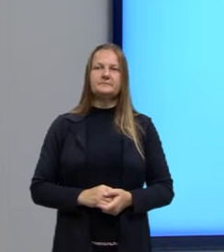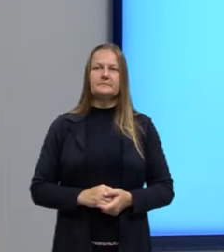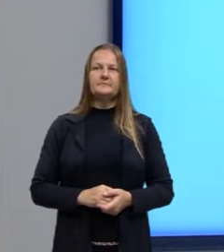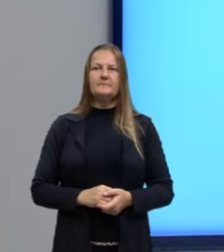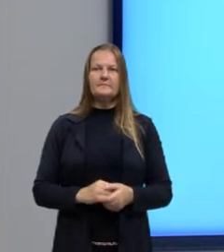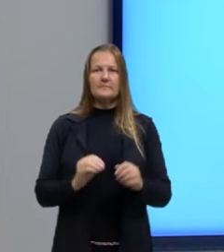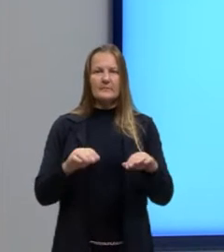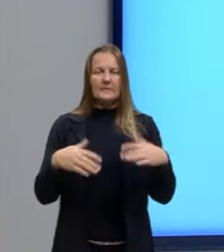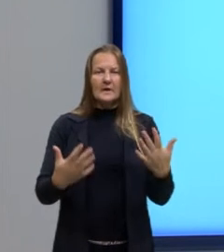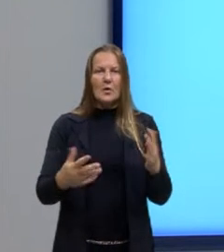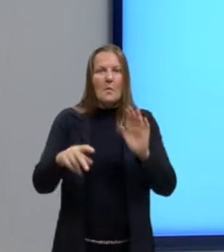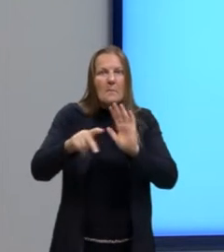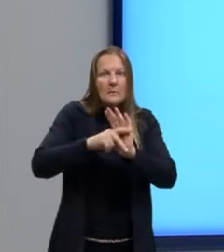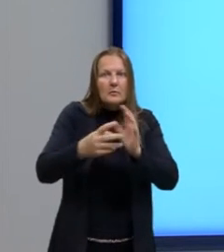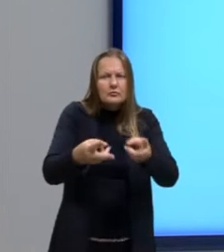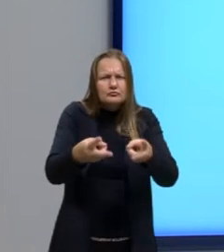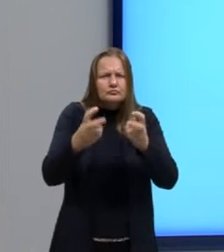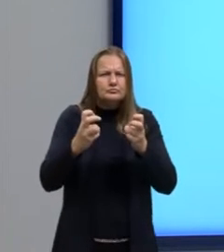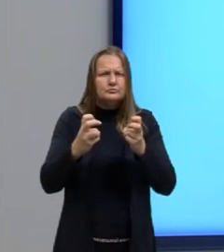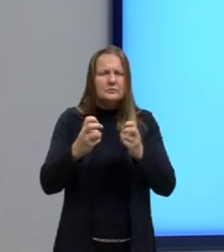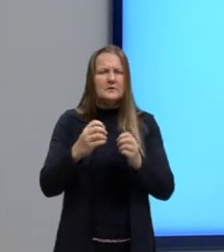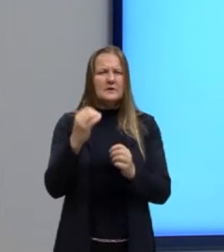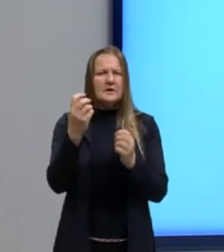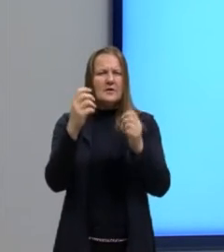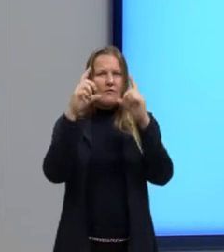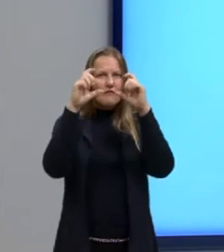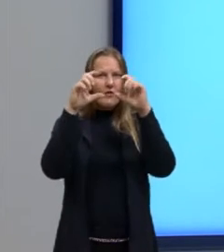Então, você se apropria de uma imagem que já existe,